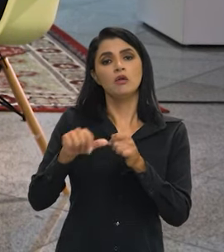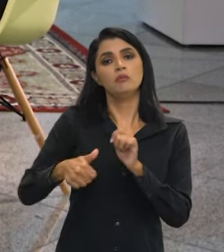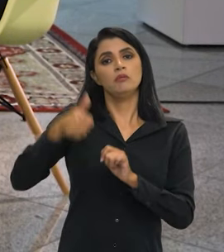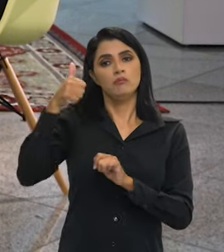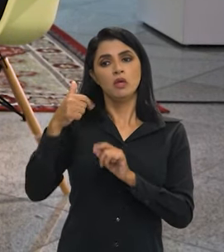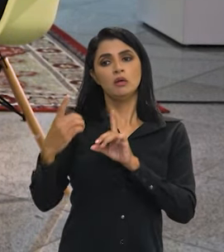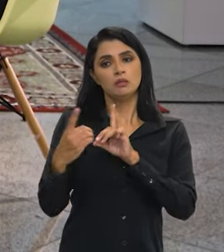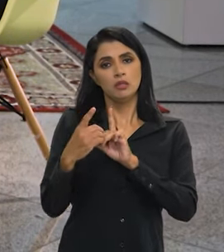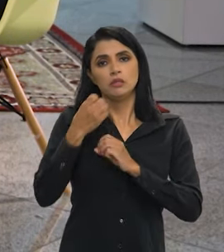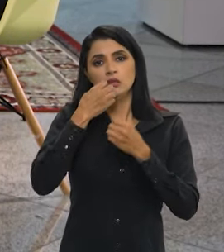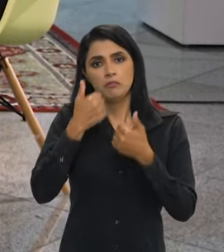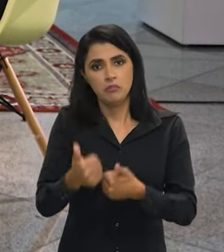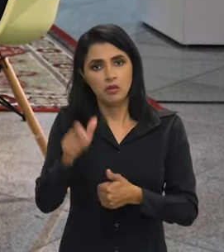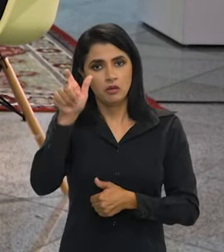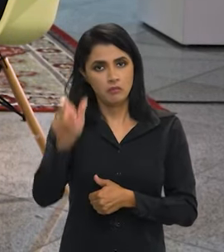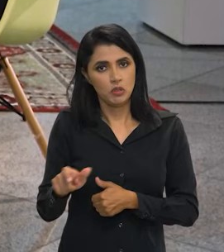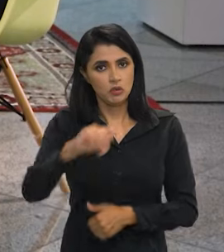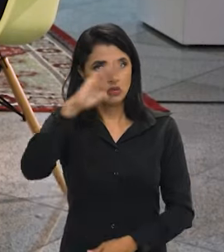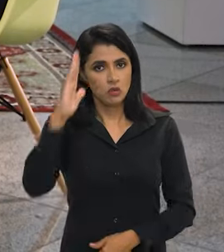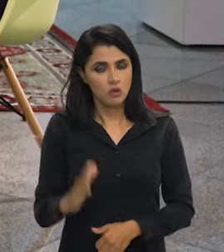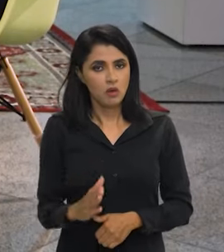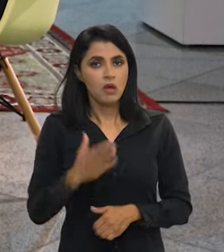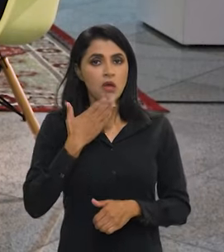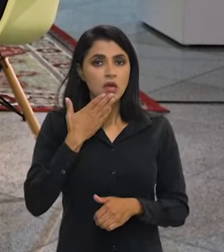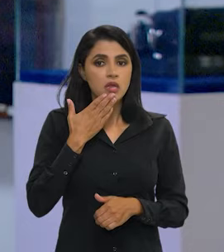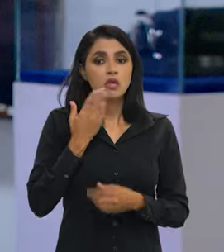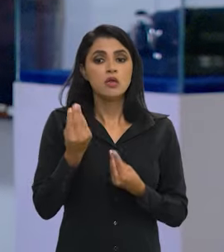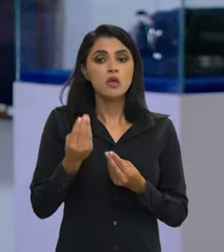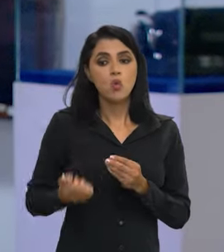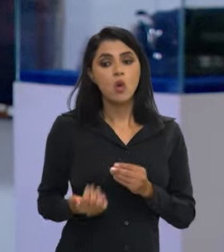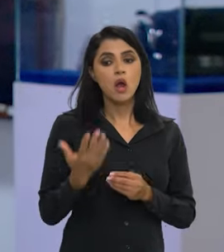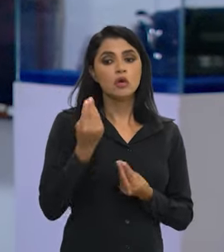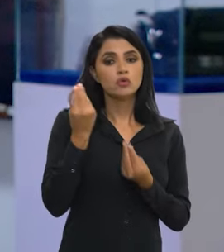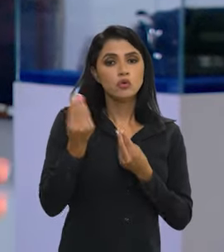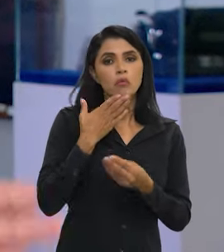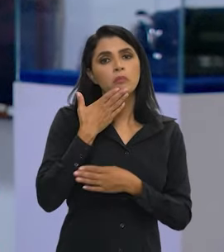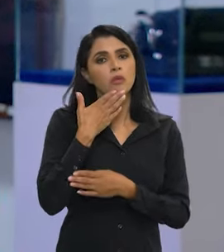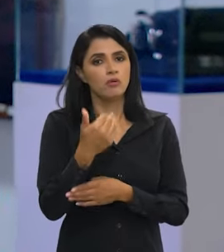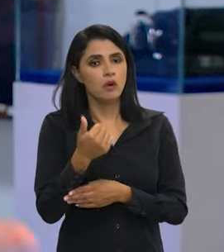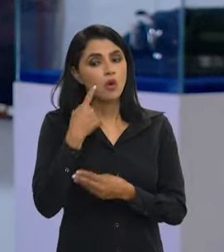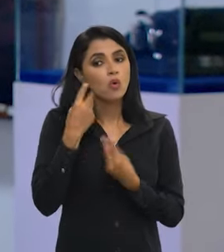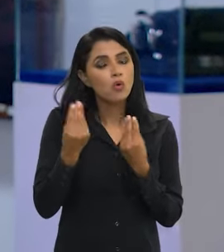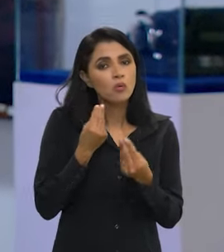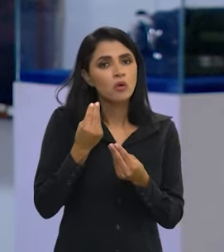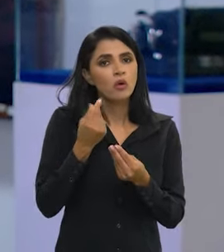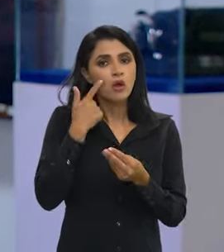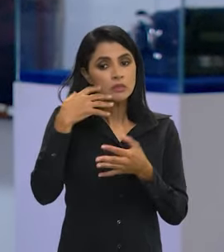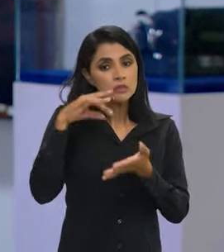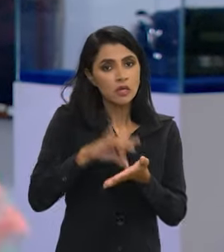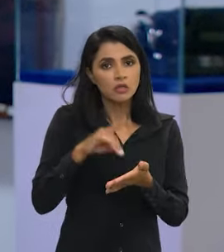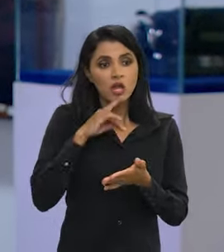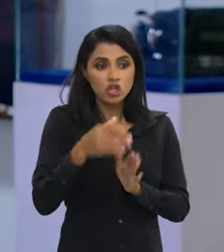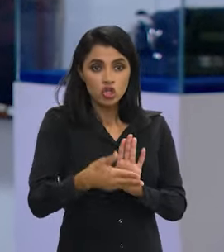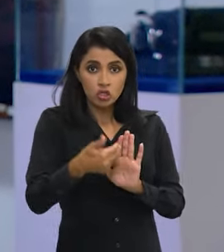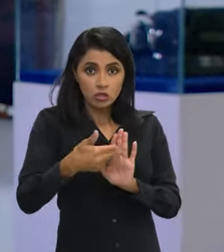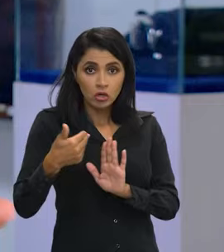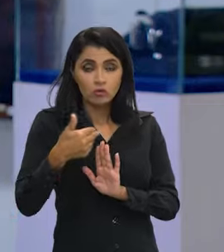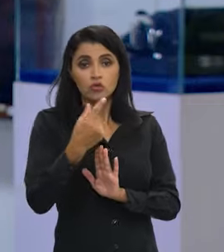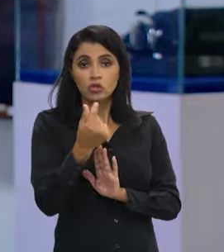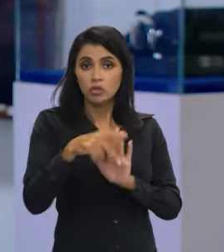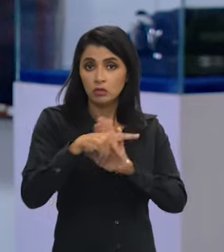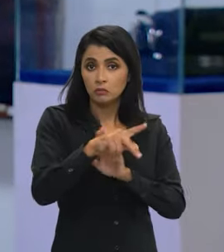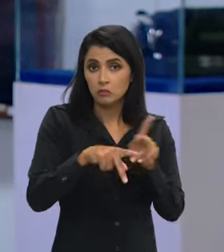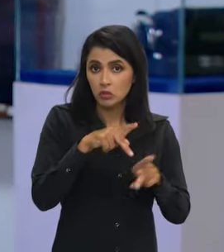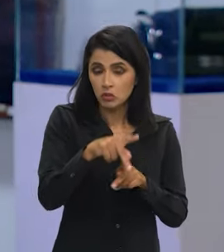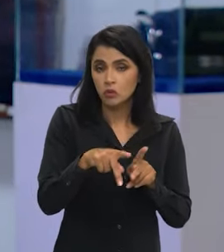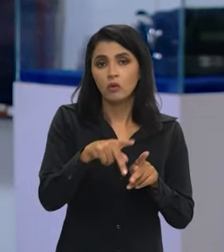casa? Atender bem o brasileiro e melhorar o perfil do gasto. Mas melhorar com eficiência, não tirando dinheiro das pessoas pobres. Isso